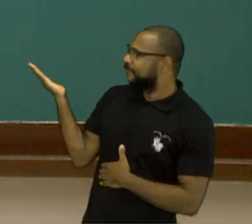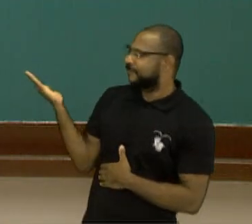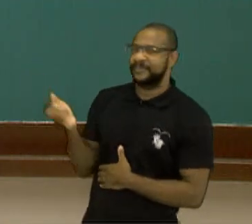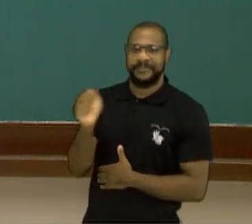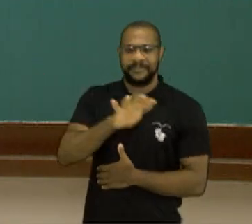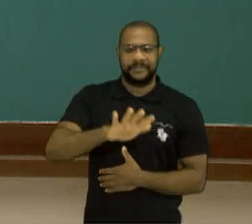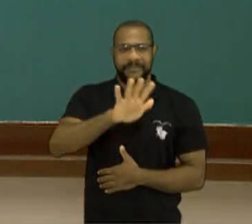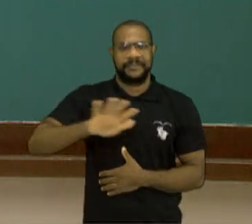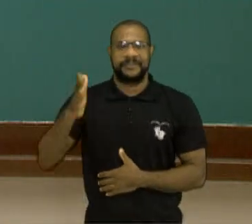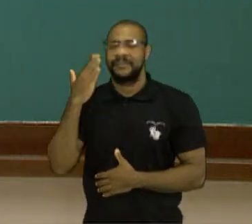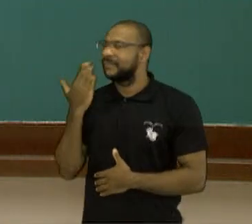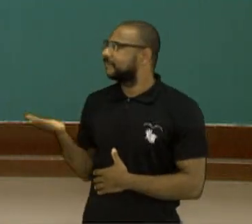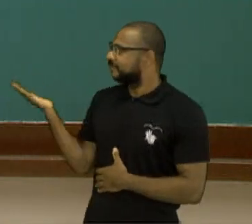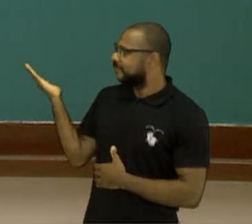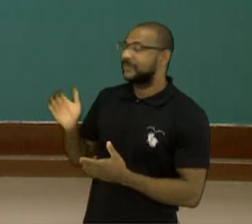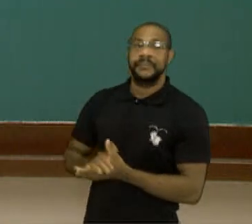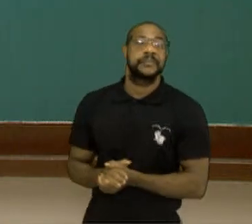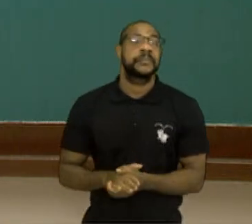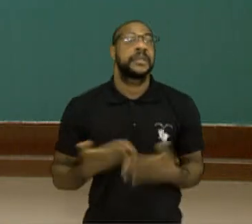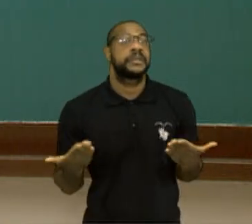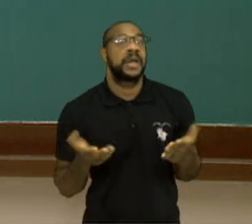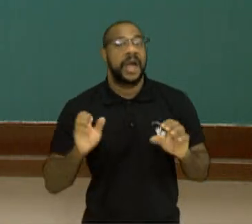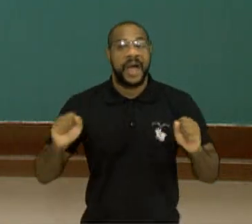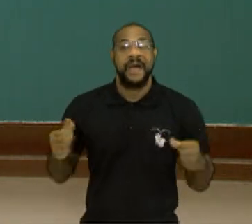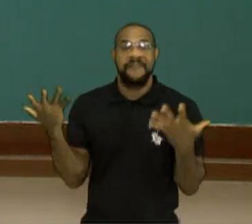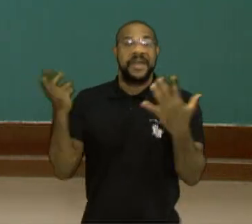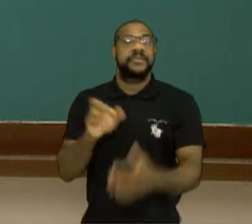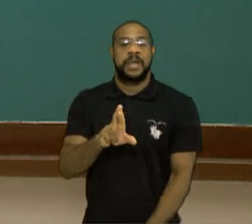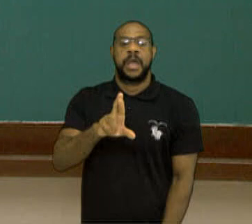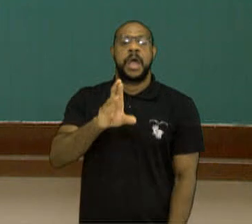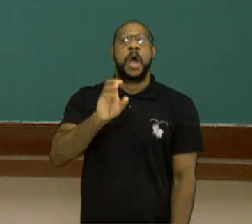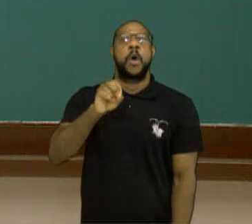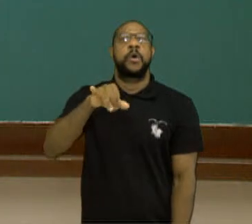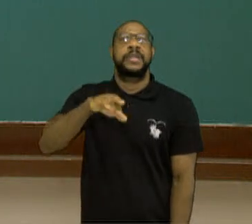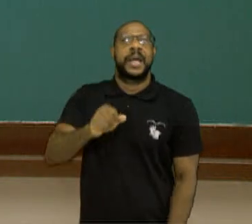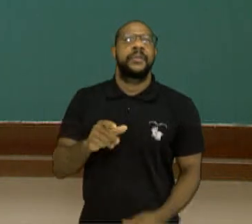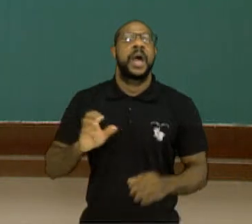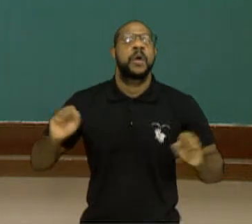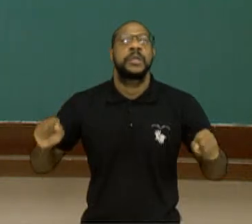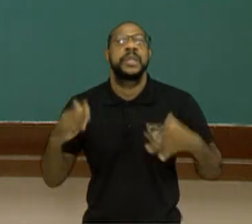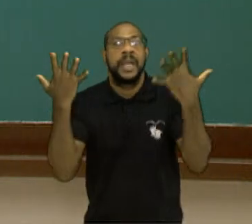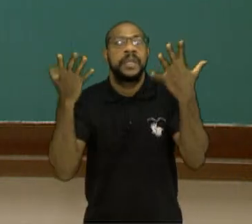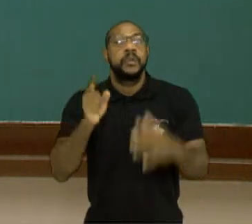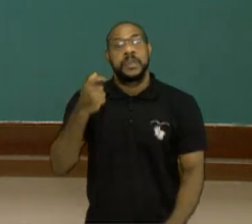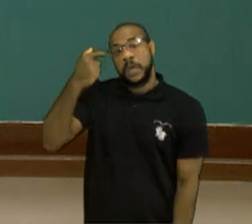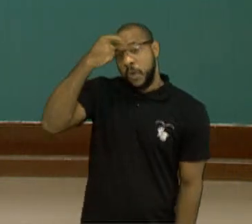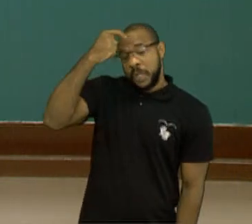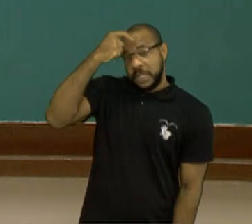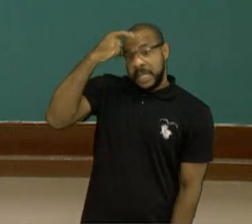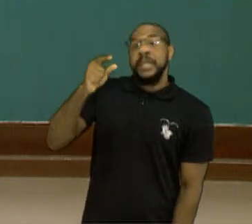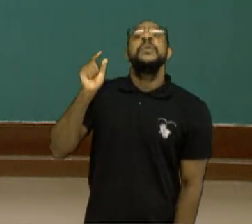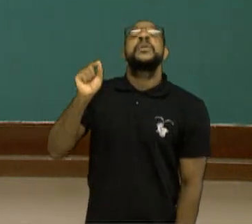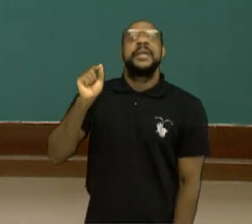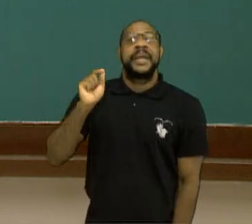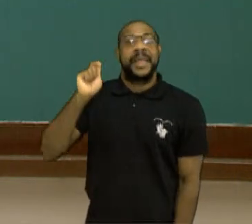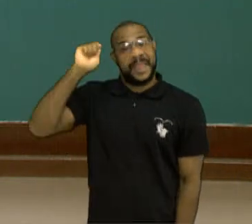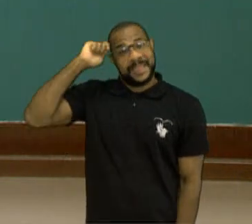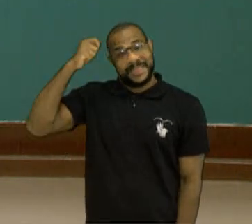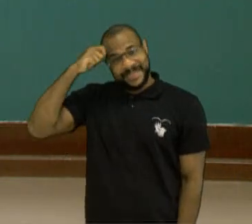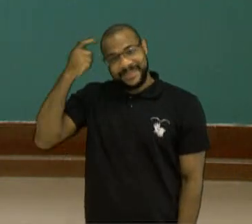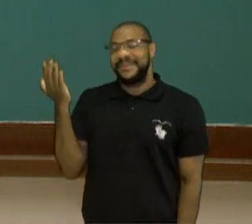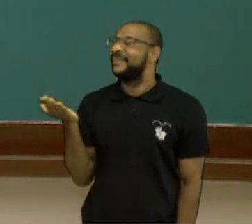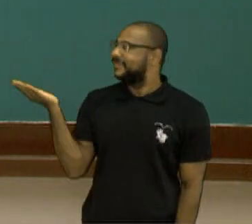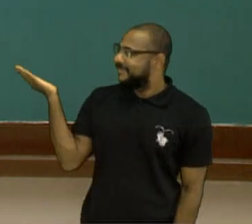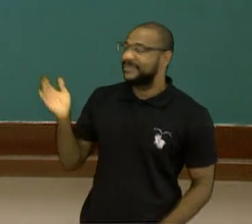Senhora do Rosário. A festa do Rosário acontece no dia da celebração da Consciência Negra, na Semana da Consciência Negra,